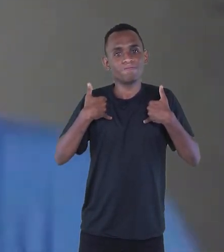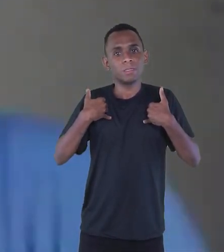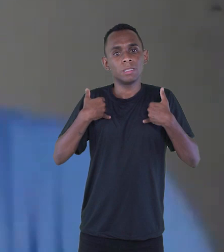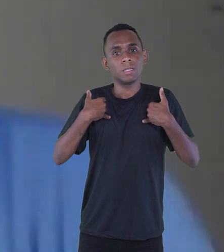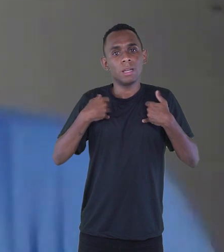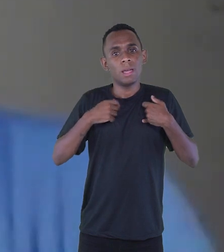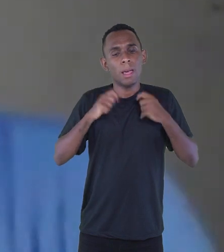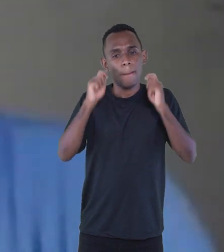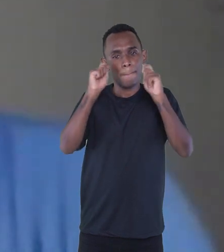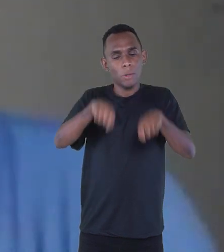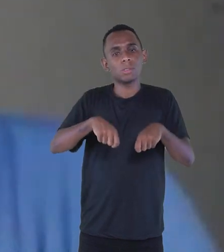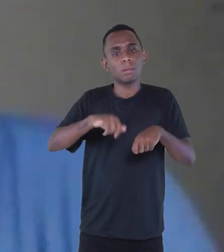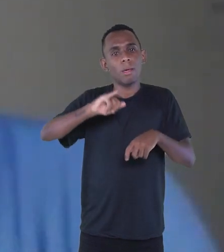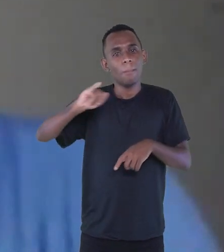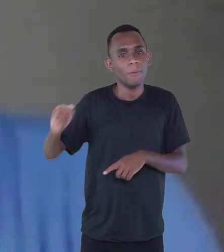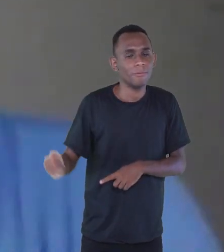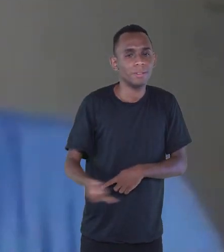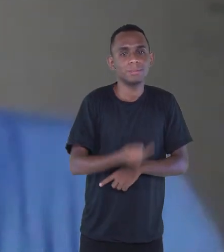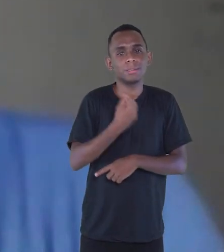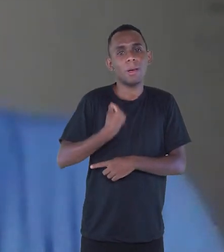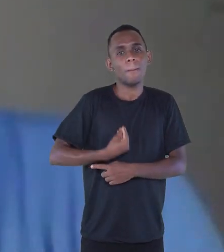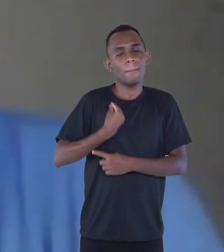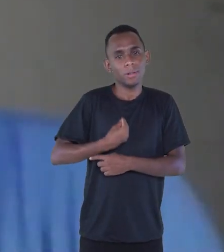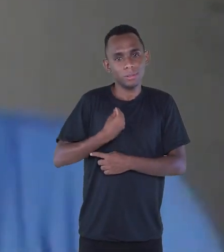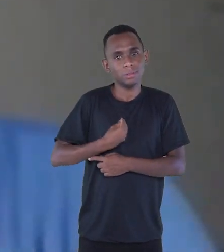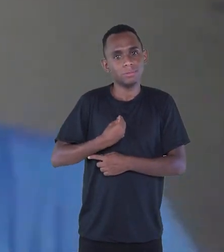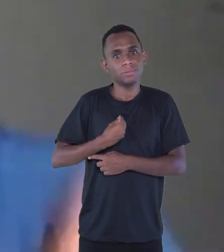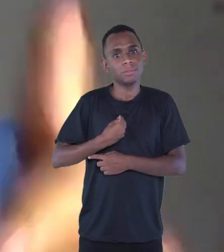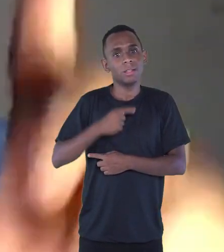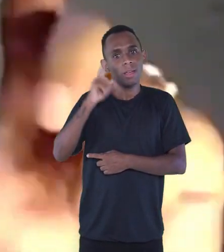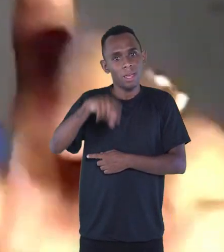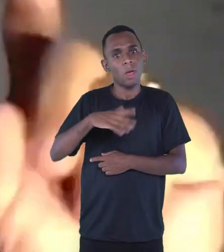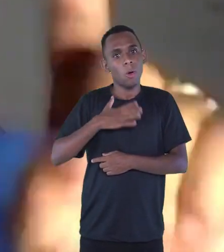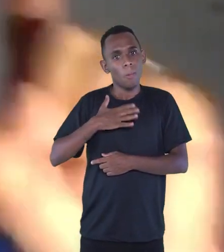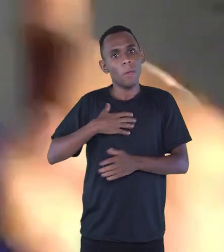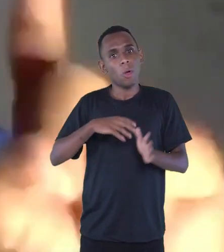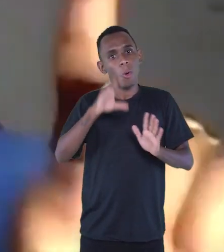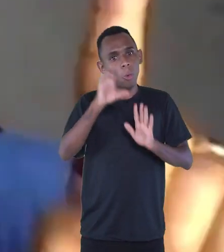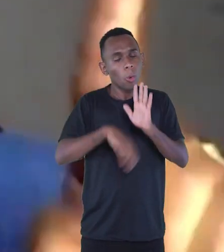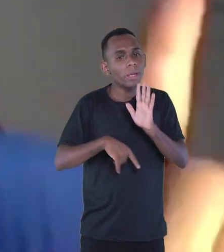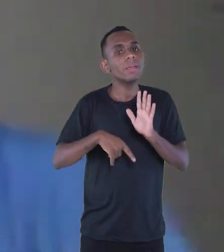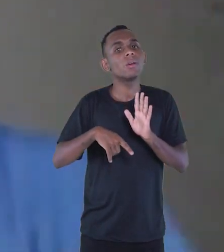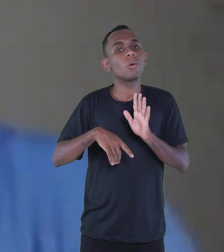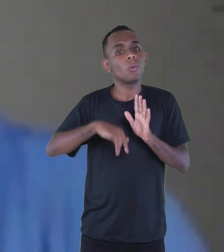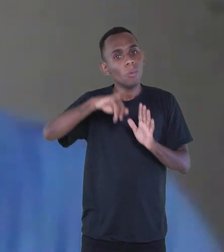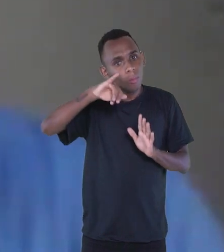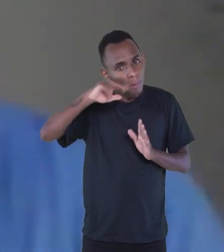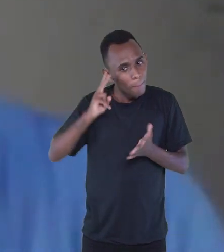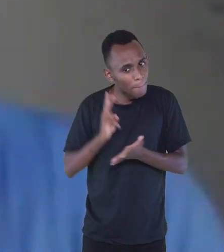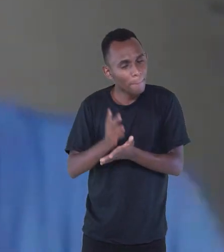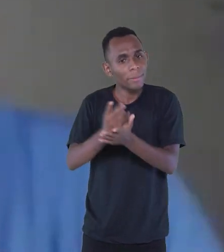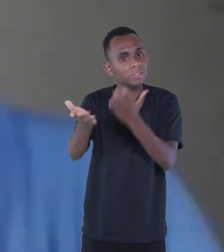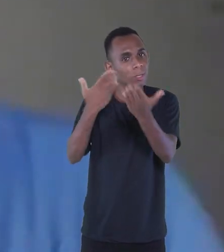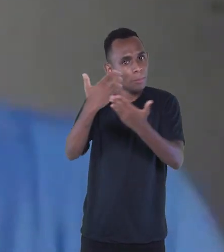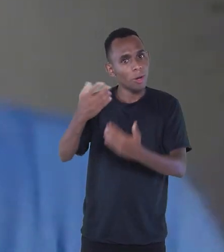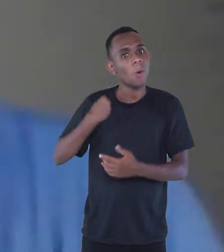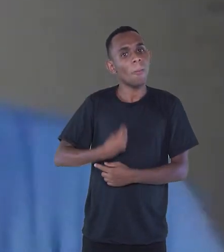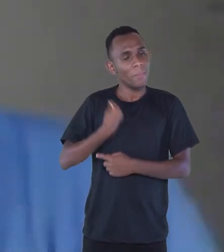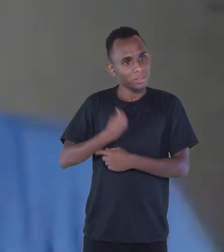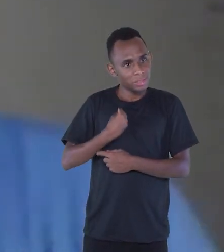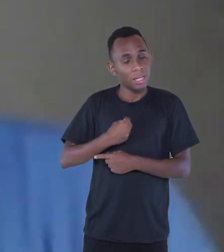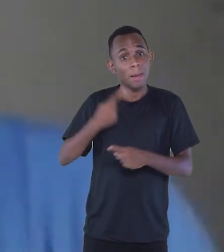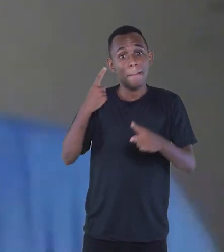participado deste programa. Vai entrar para o meu currículo, olha, o Juvenal participou do Sempre Um Papo, porque eu já